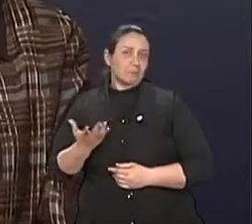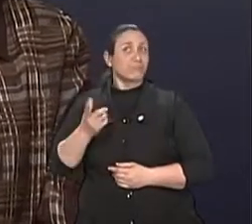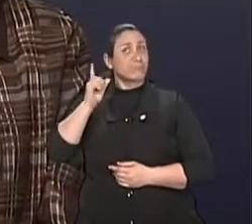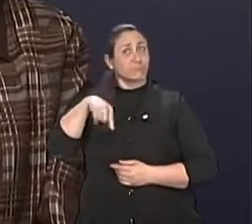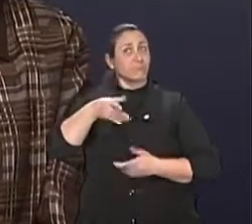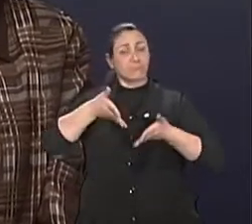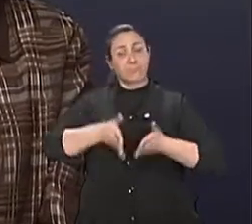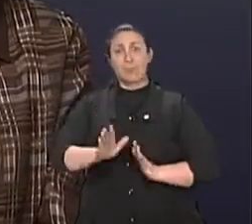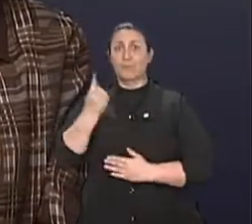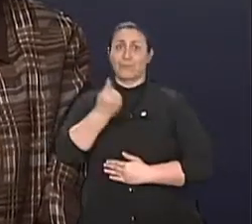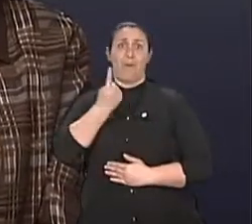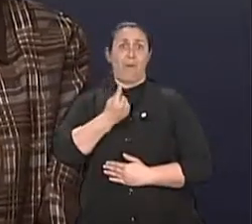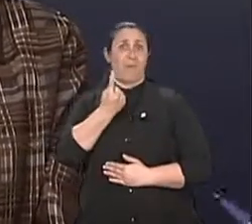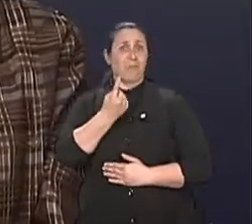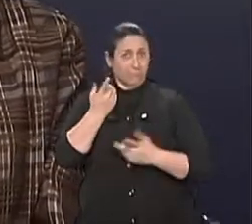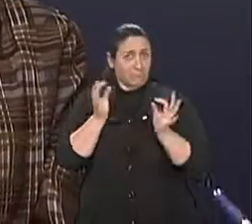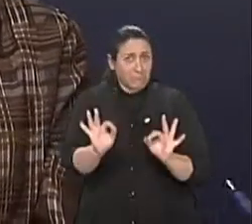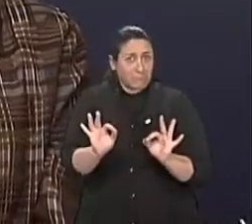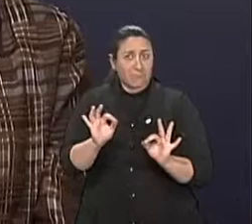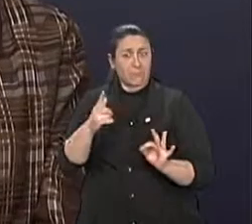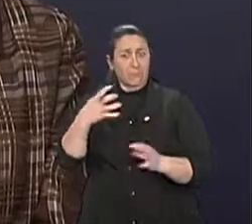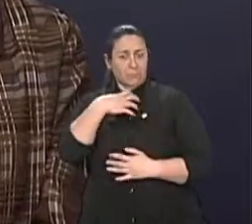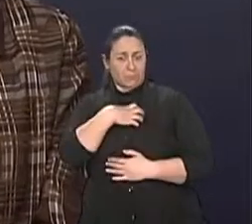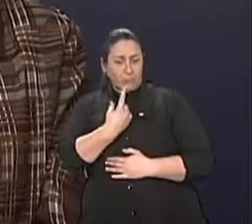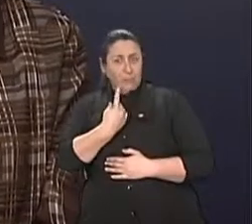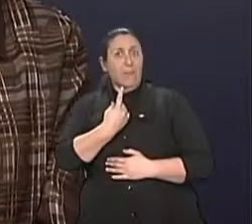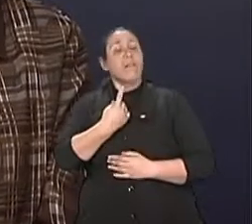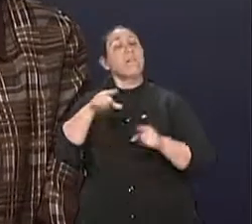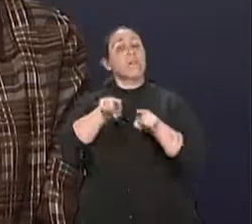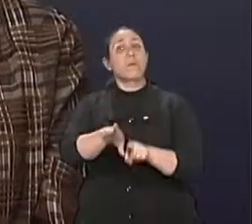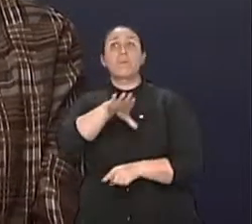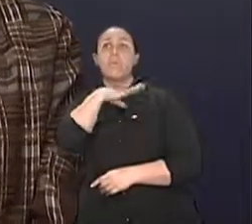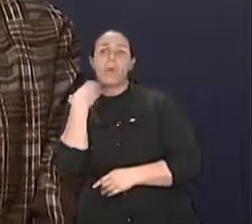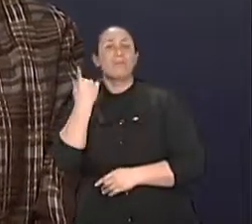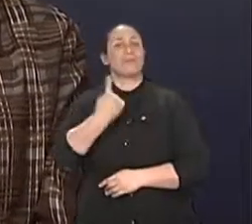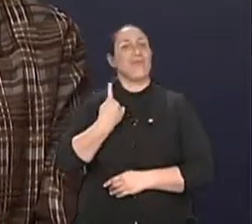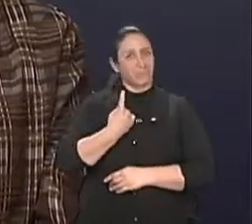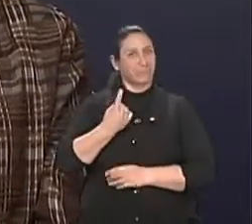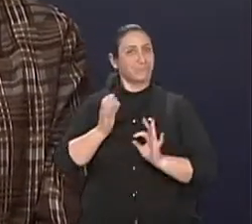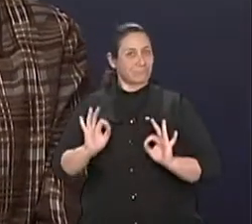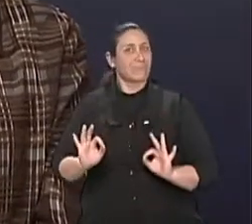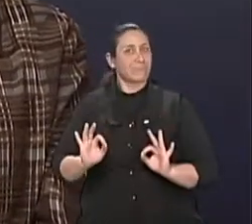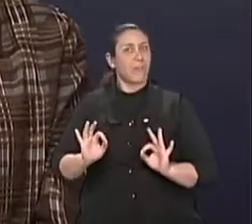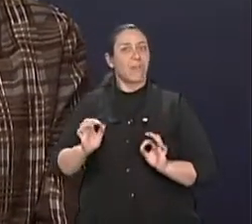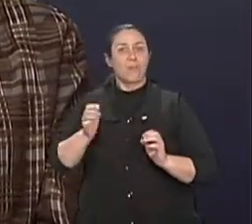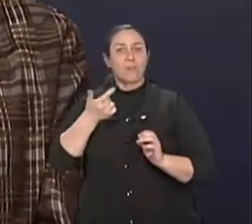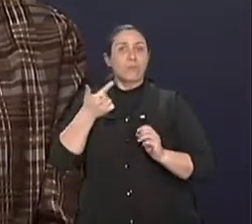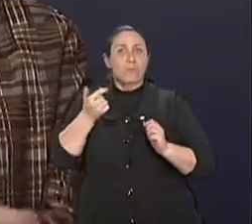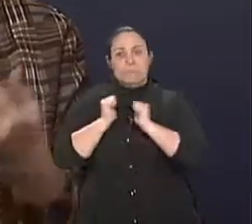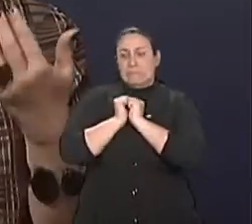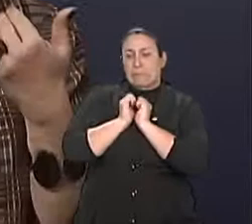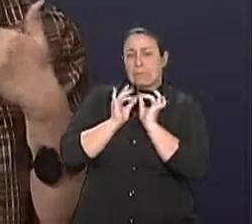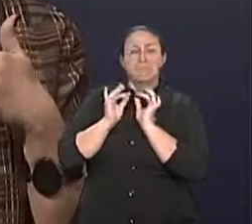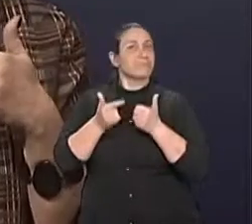A solidão já vem com a gente. Nasce só e morre só. E morre só. E a solidão é parte